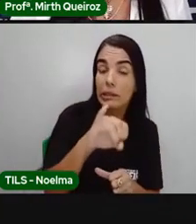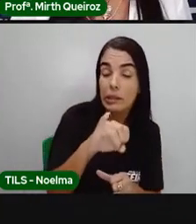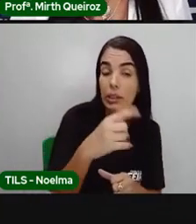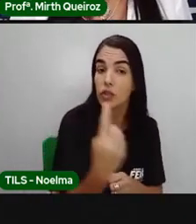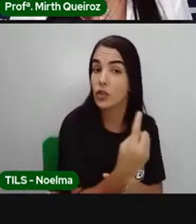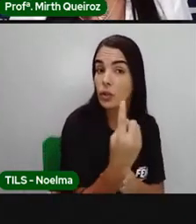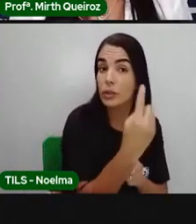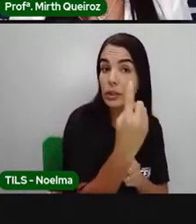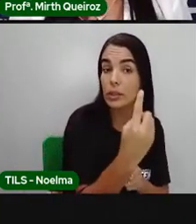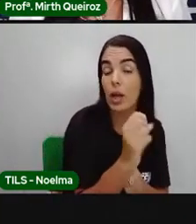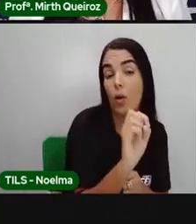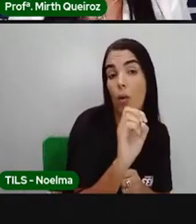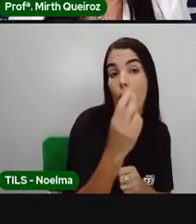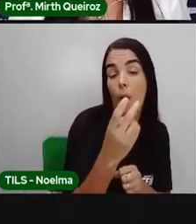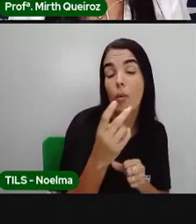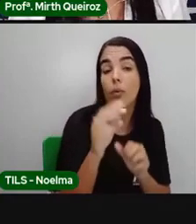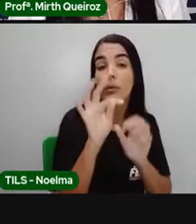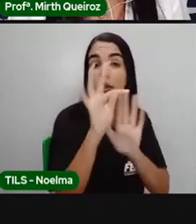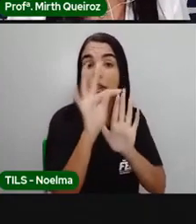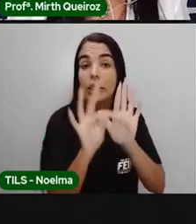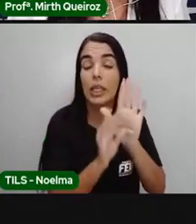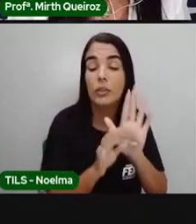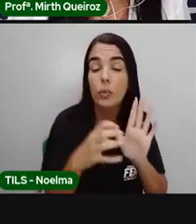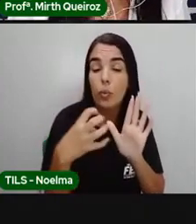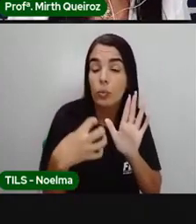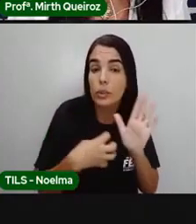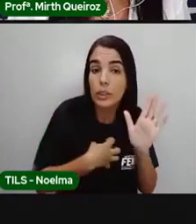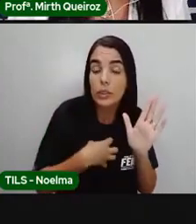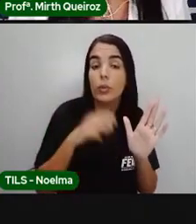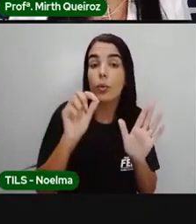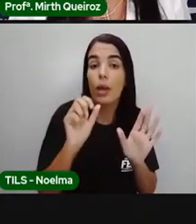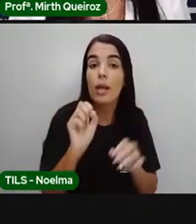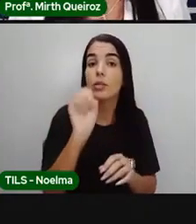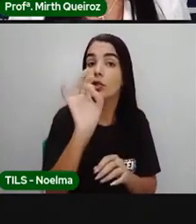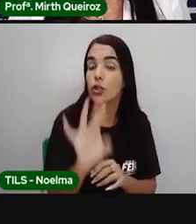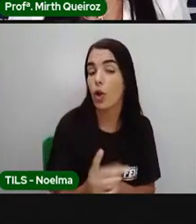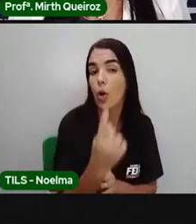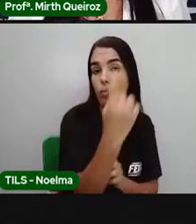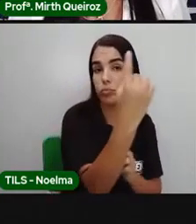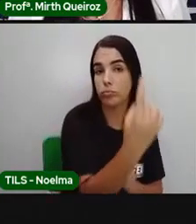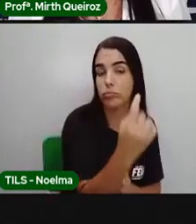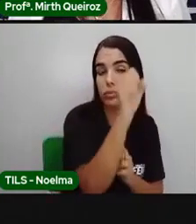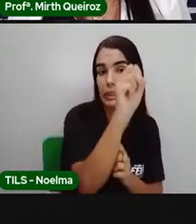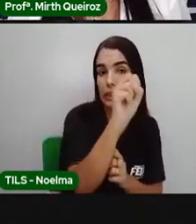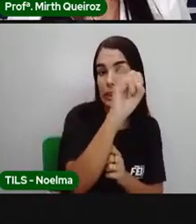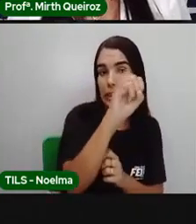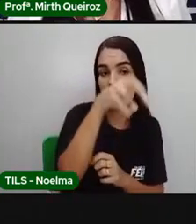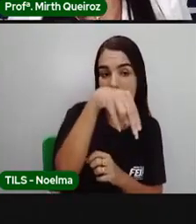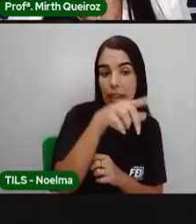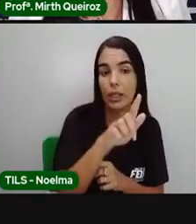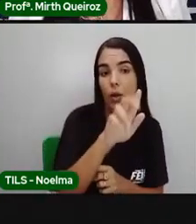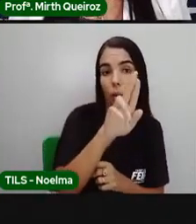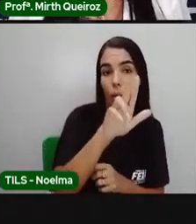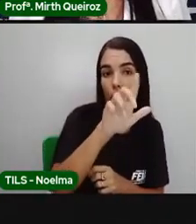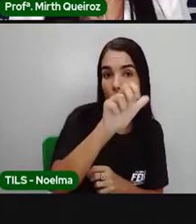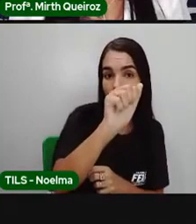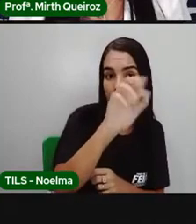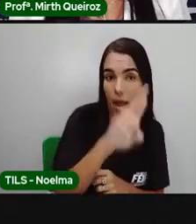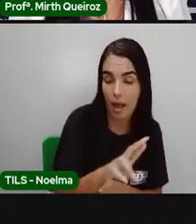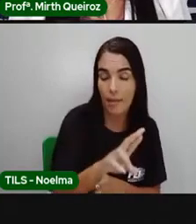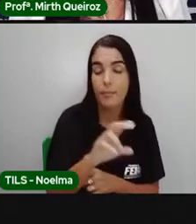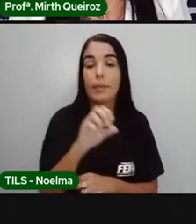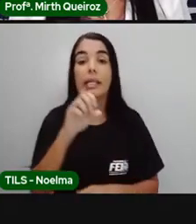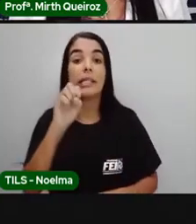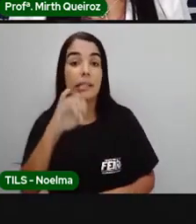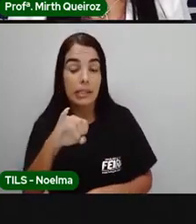o sentido do texto vai ser voltado todo para o singular. Se essa palavra, ela está no plural, esse sentido do